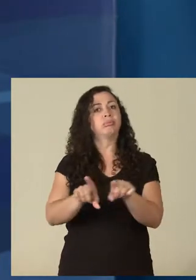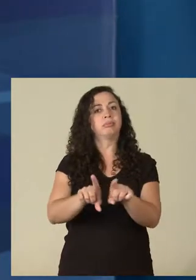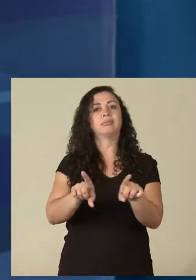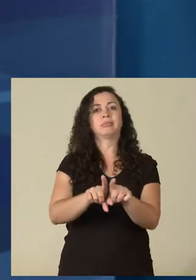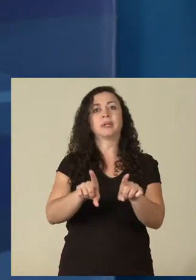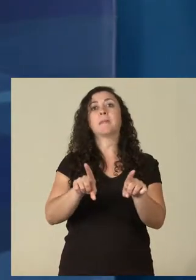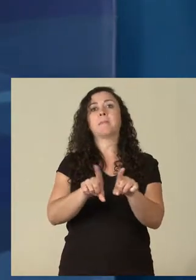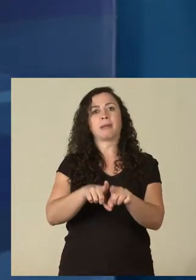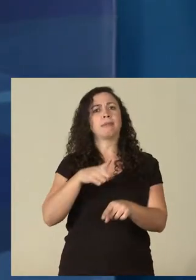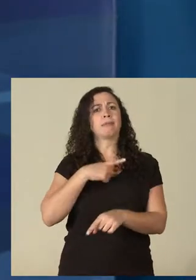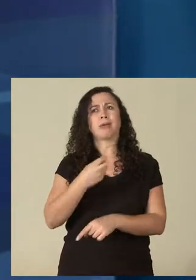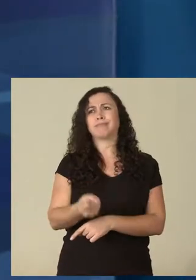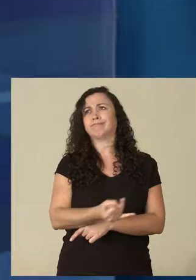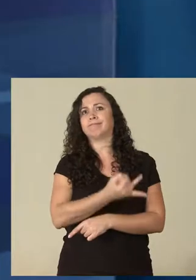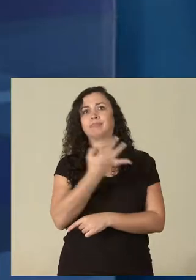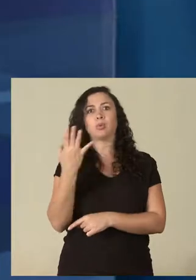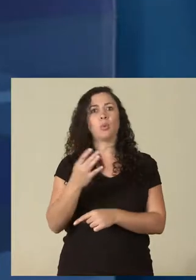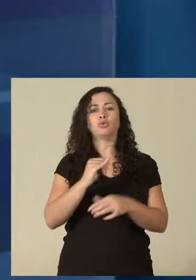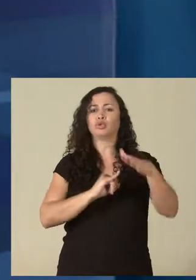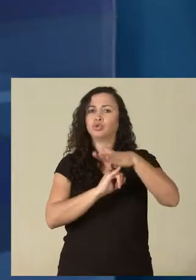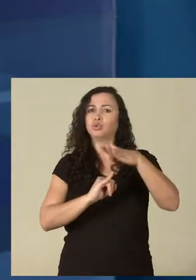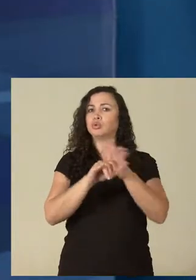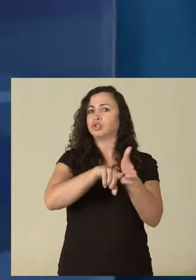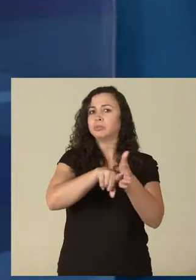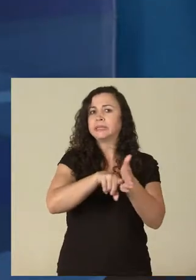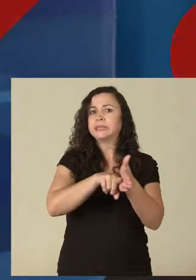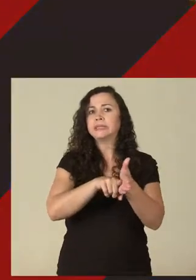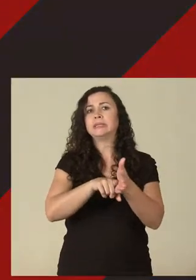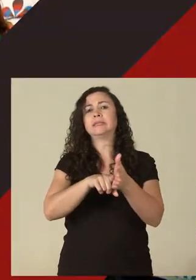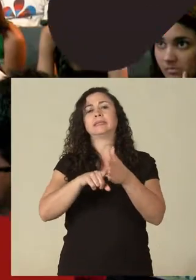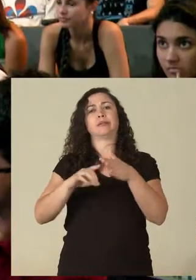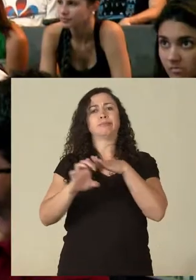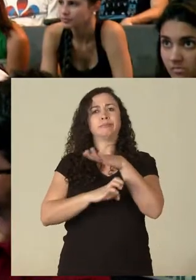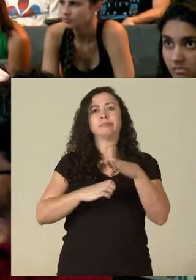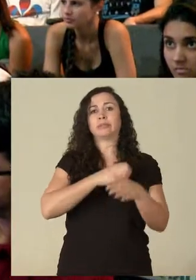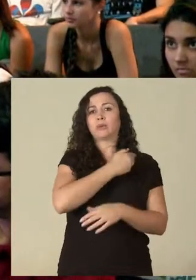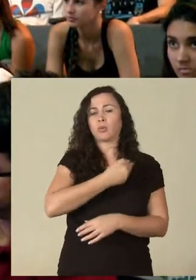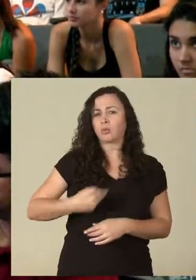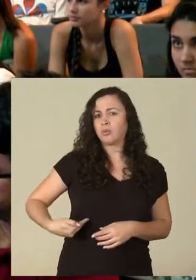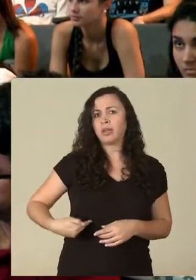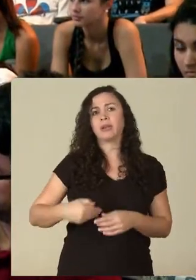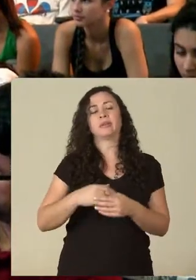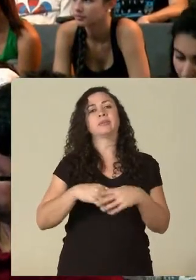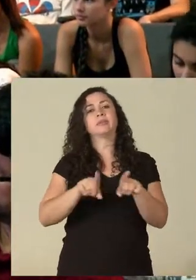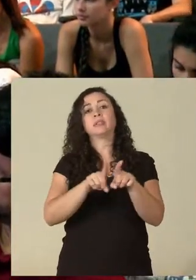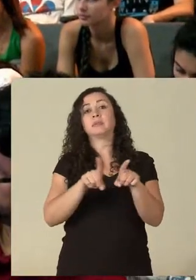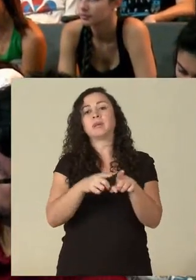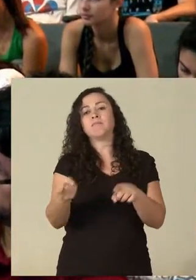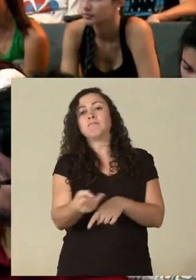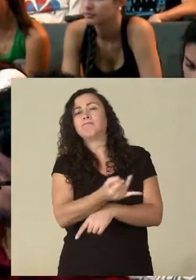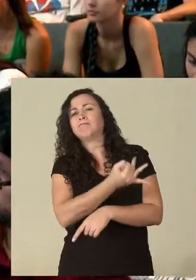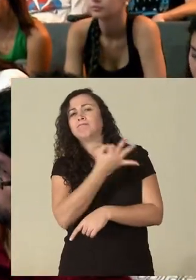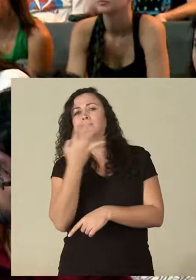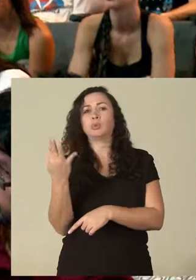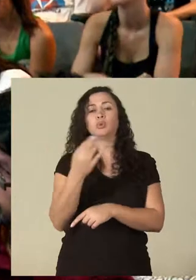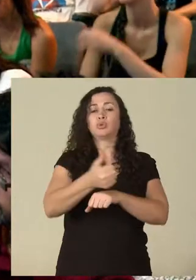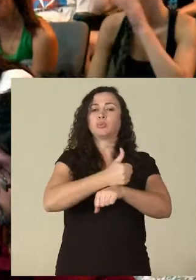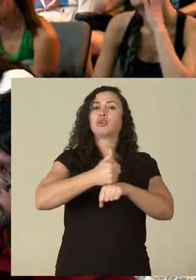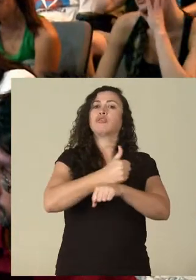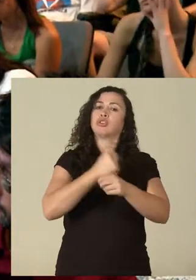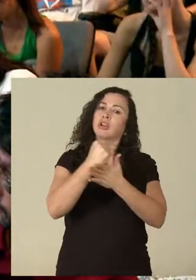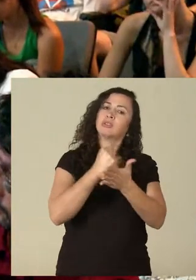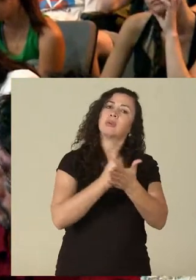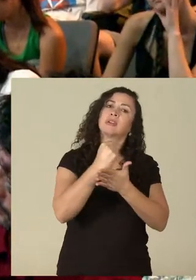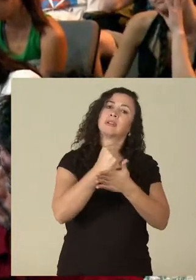bastante grande. A gente tem uma quantidade de grande de instituições de pesquisa, de órgãos governamentais, uma parte grande desses profissionais contratados